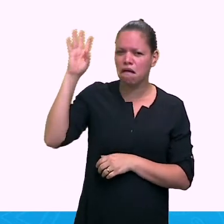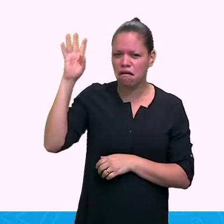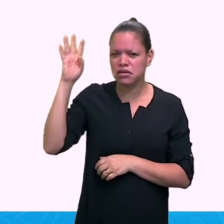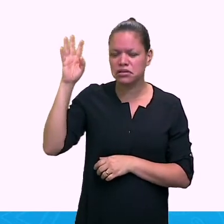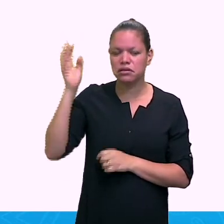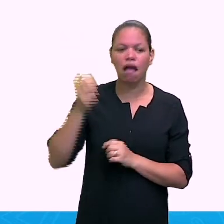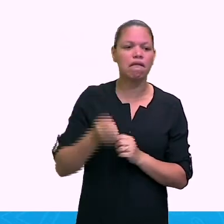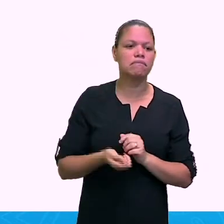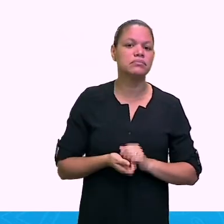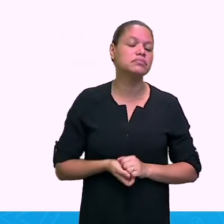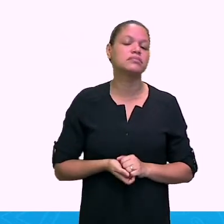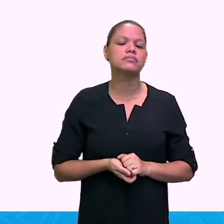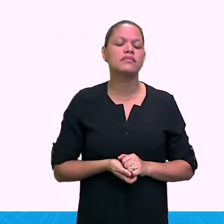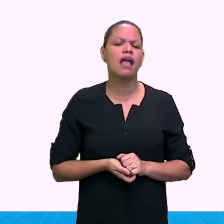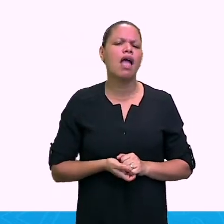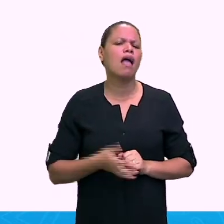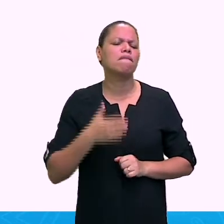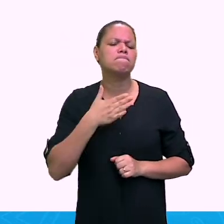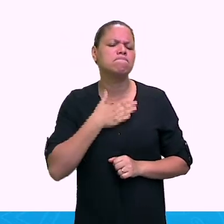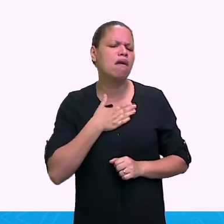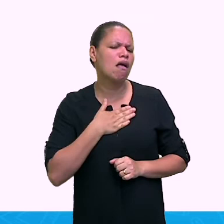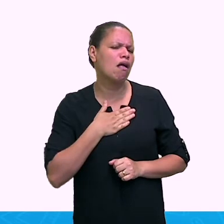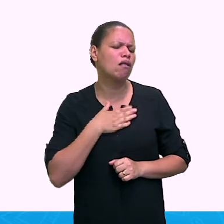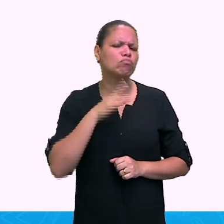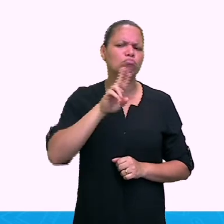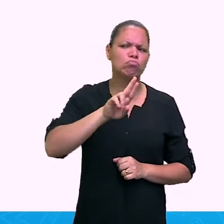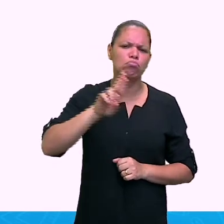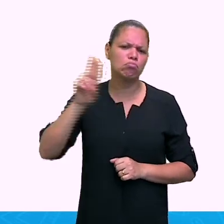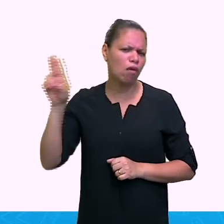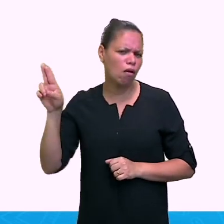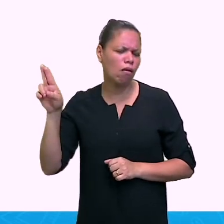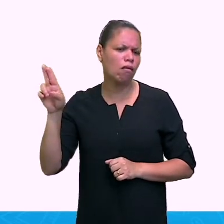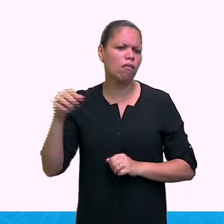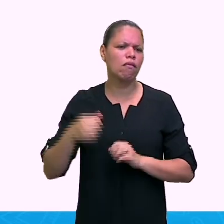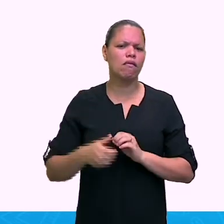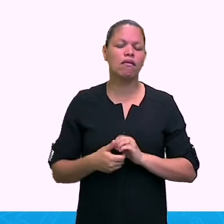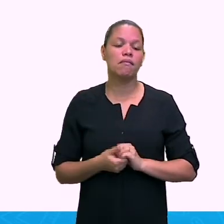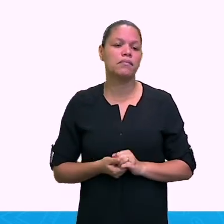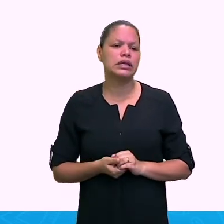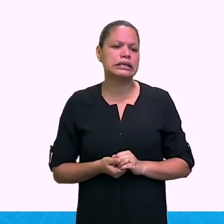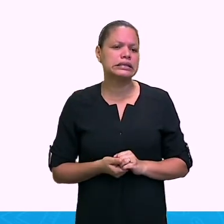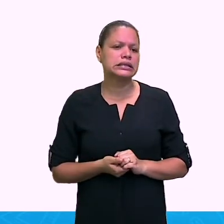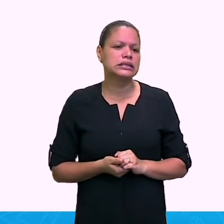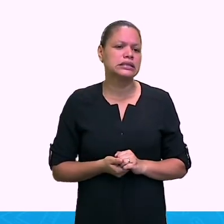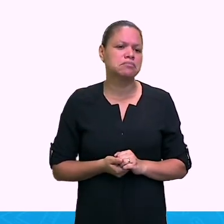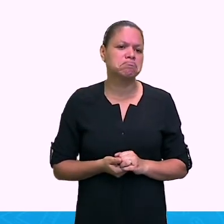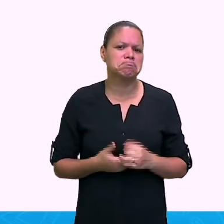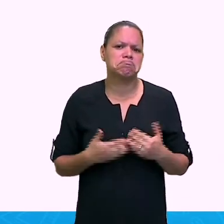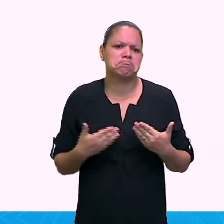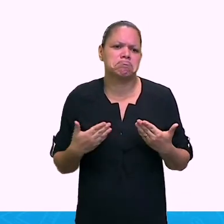construindo. My name is... Vamos colocar... Sarah.